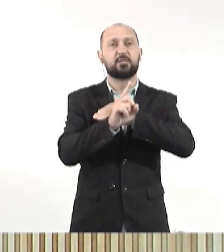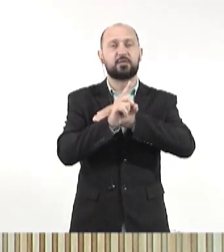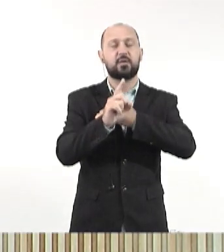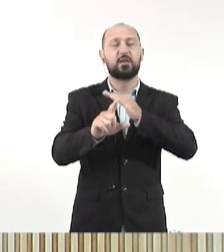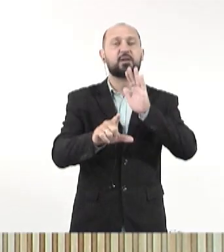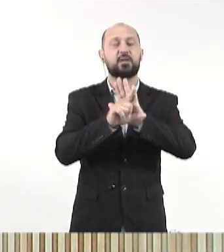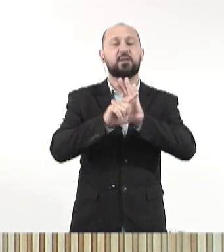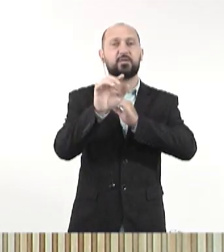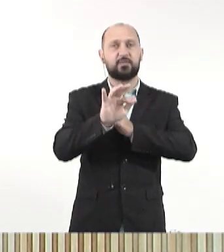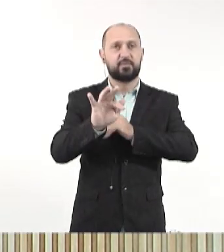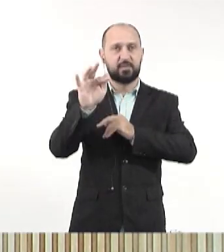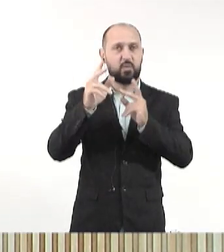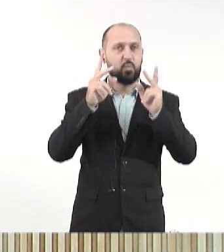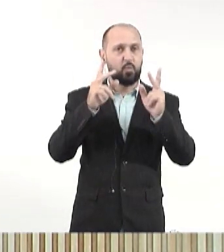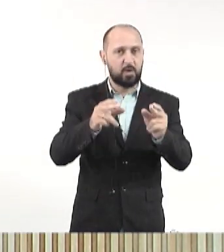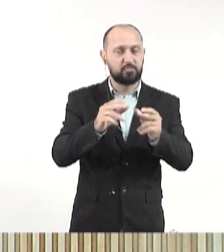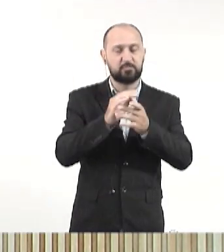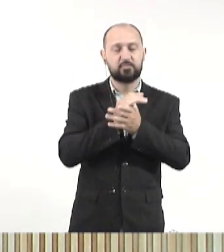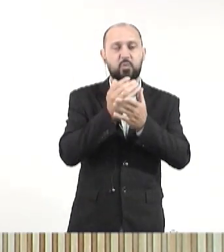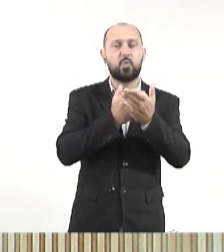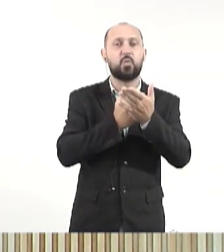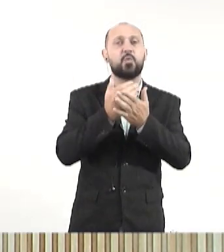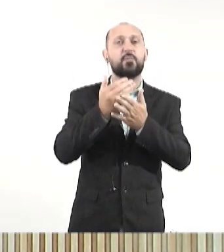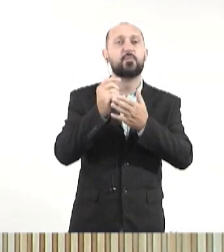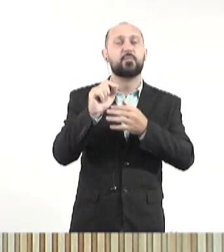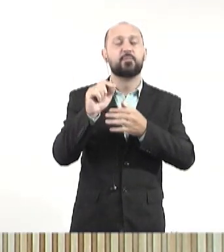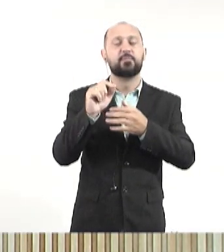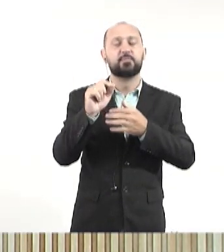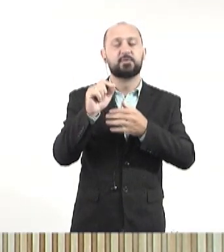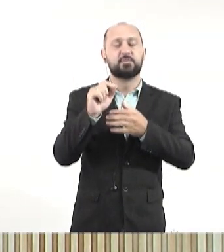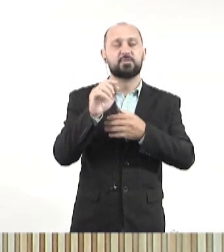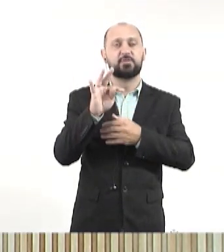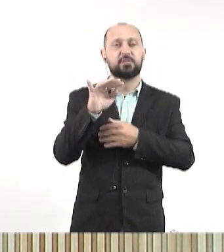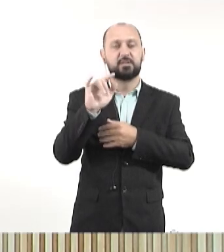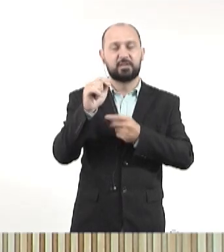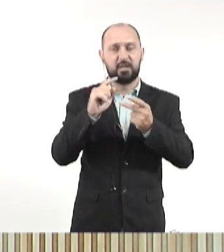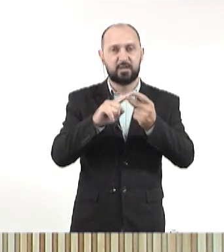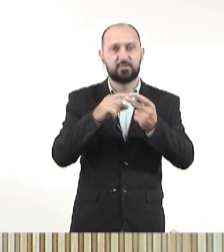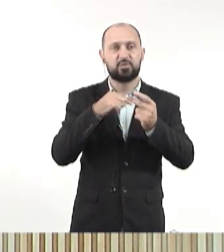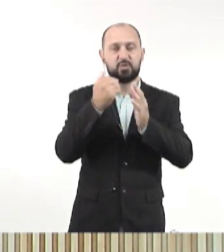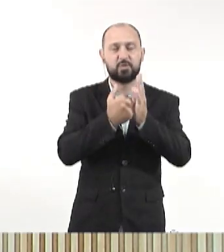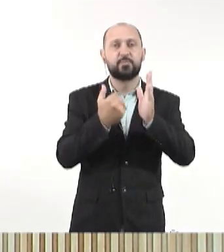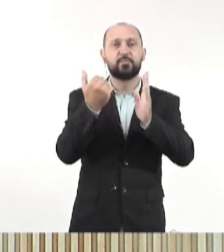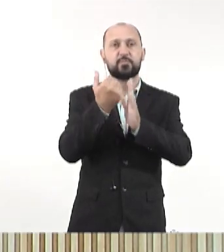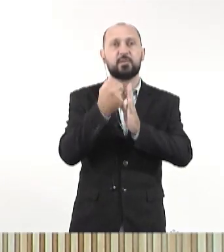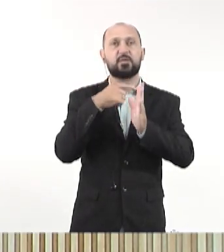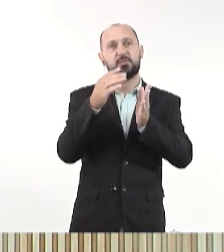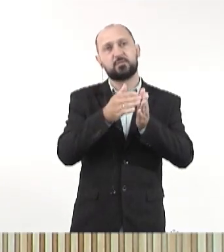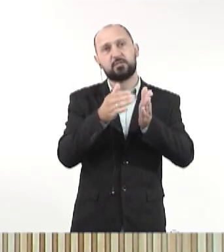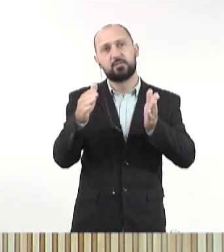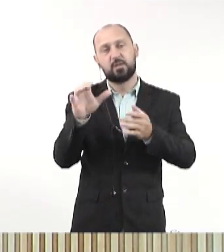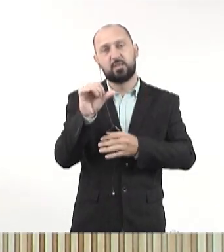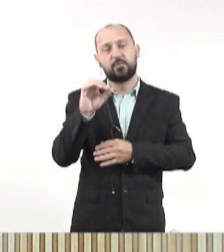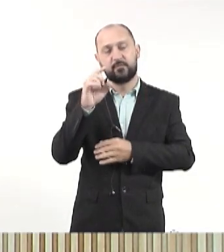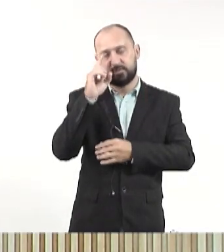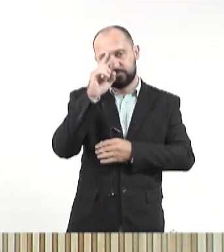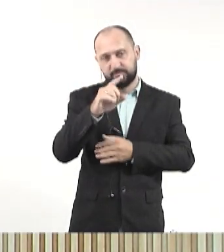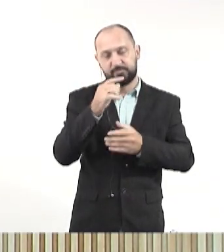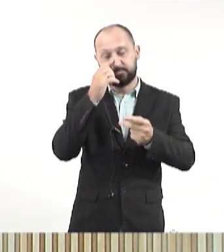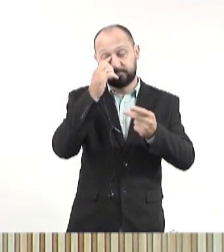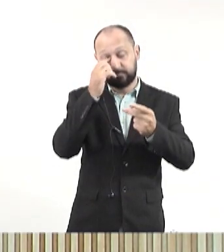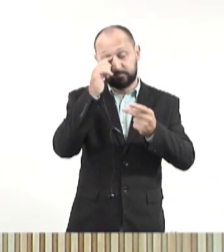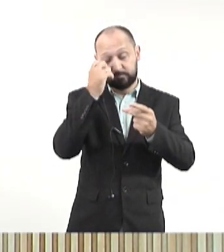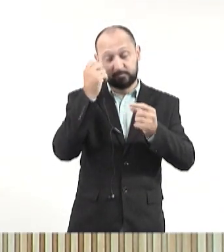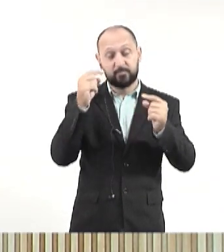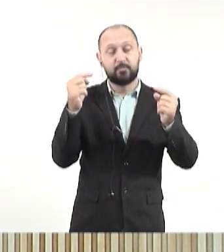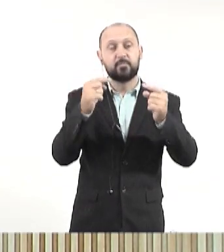nacional, com relação ao início de taxas e tributos que aumentam, tem que ter um prazo para isso começar a valer. E